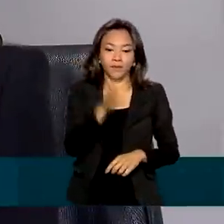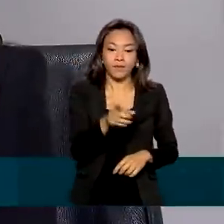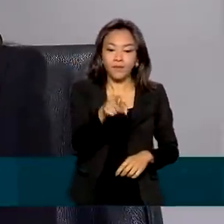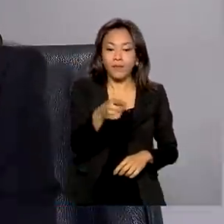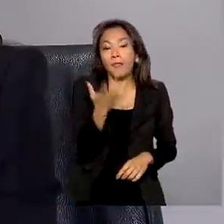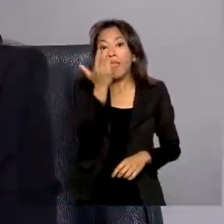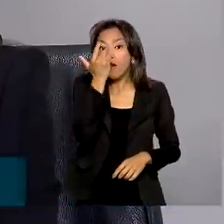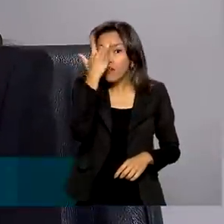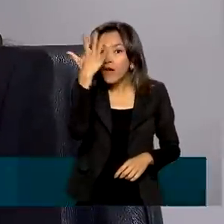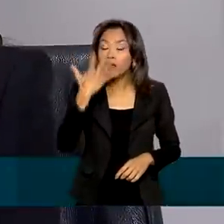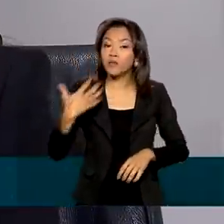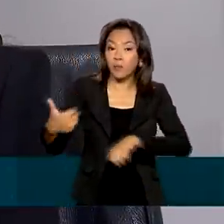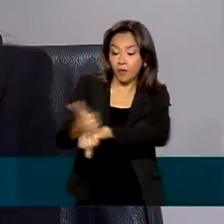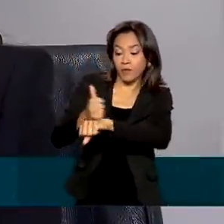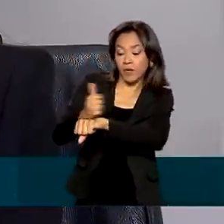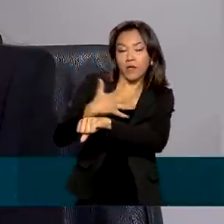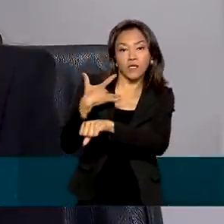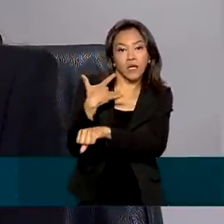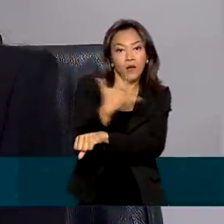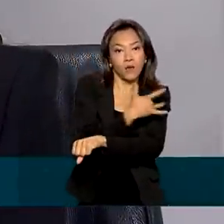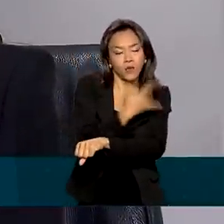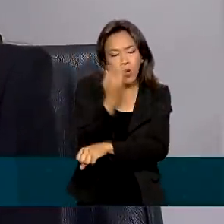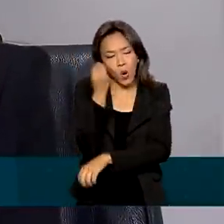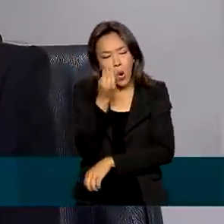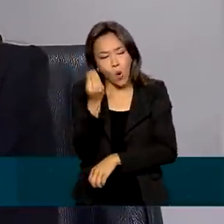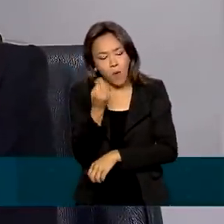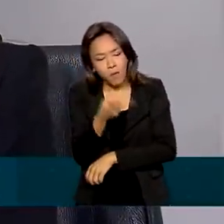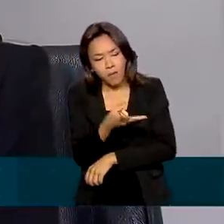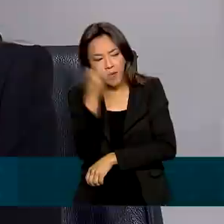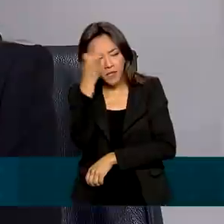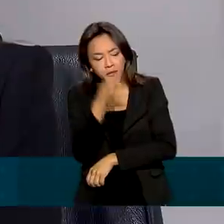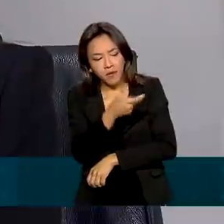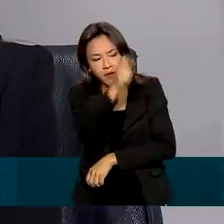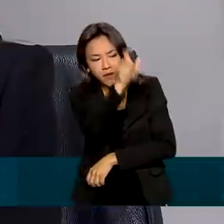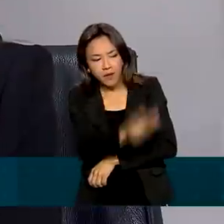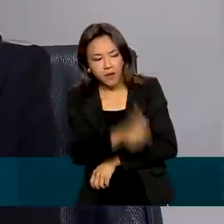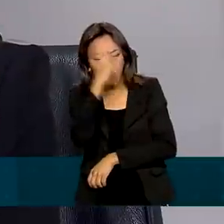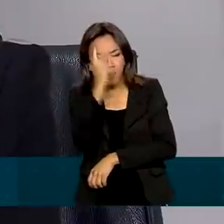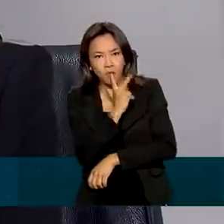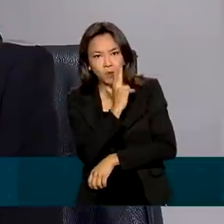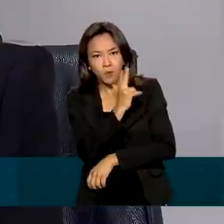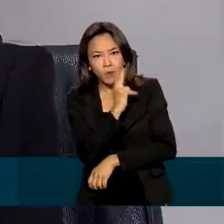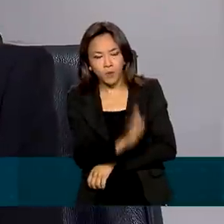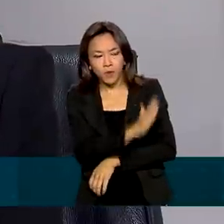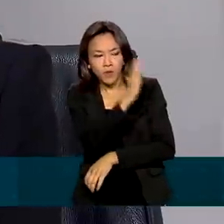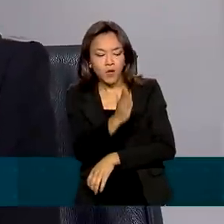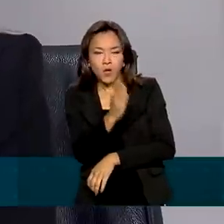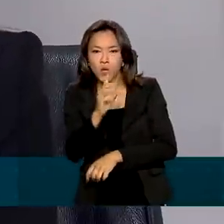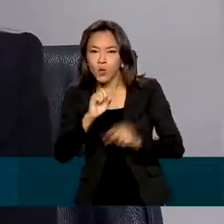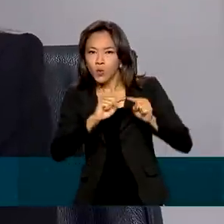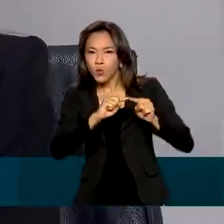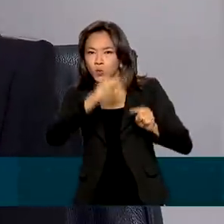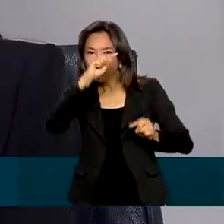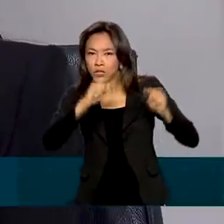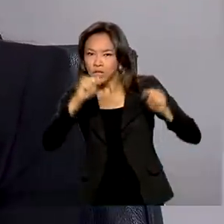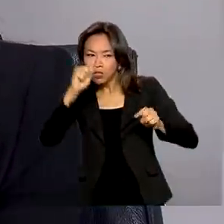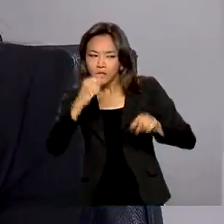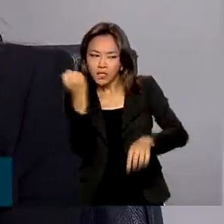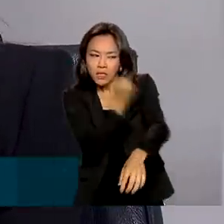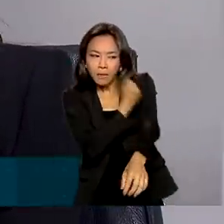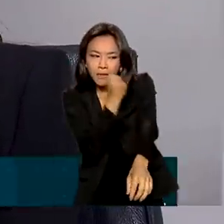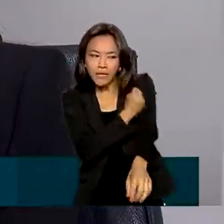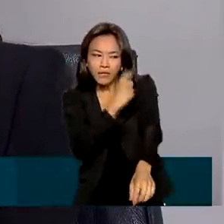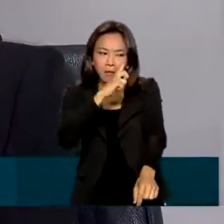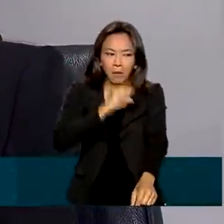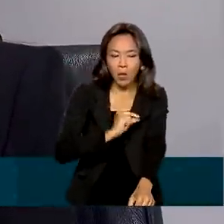profissional de saúde, porque fala desde como identificar a pessoa tabagista, como classificar o nível de dependência, quando que se deve